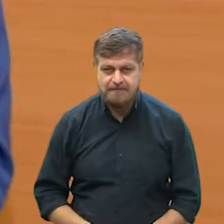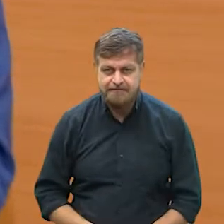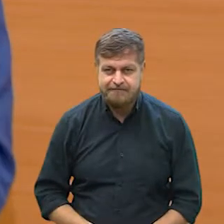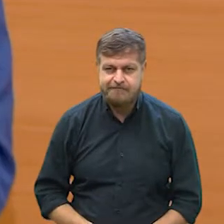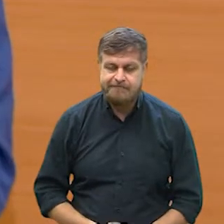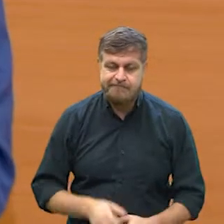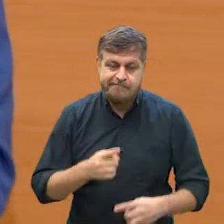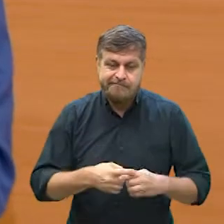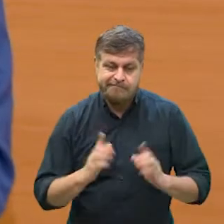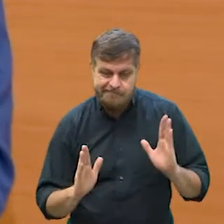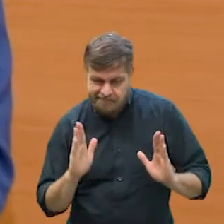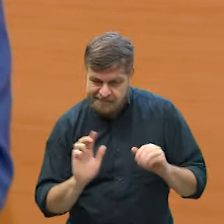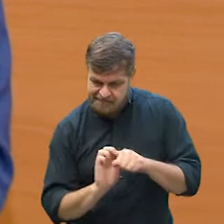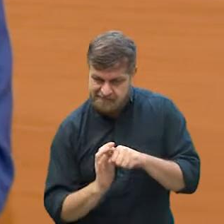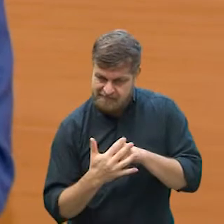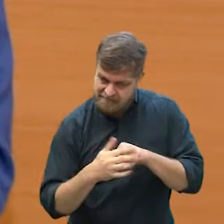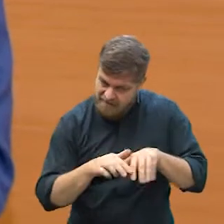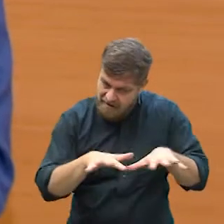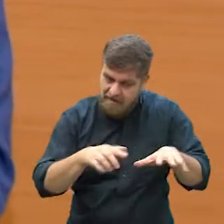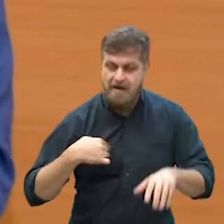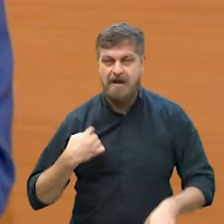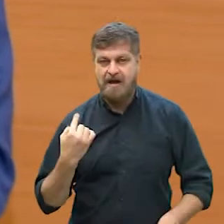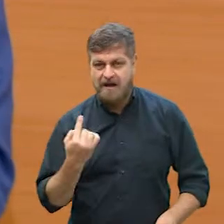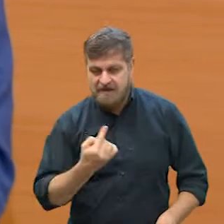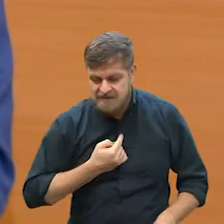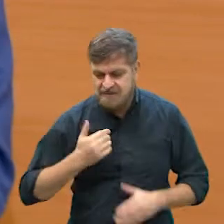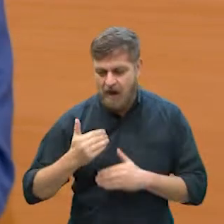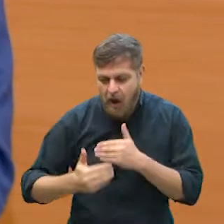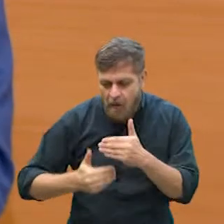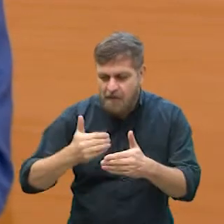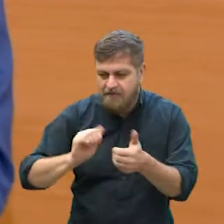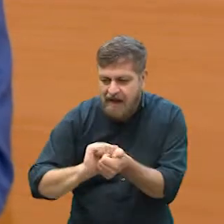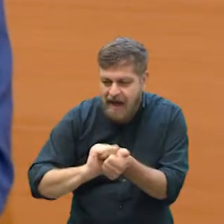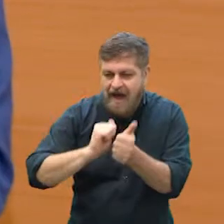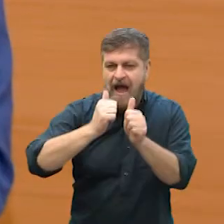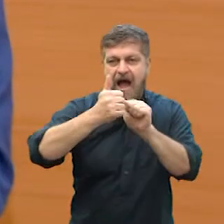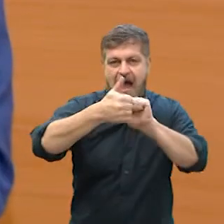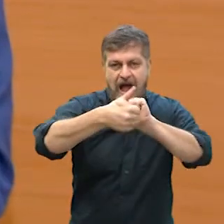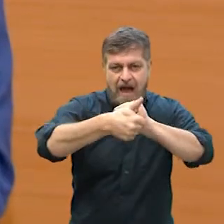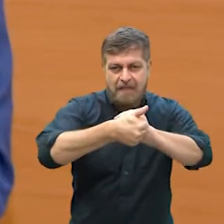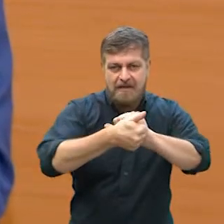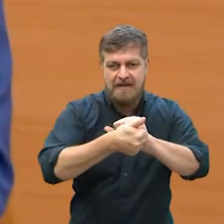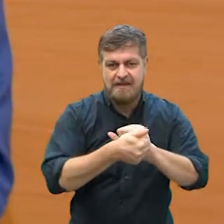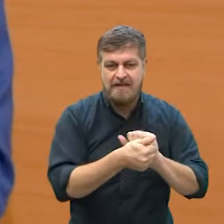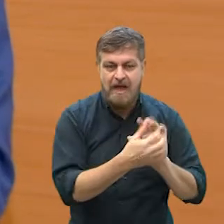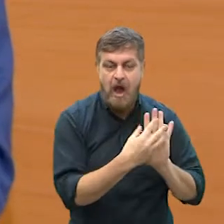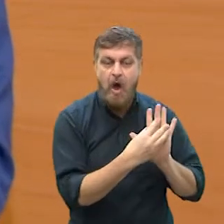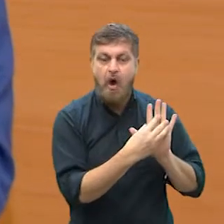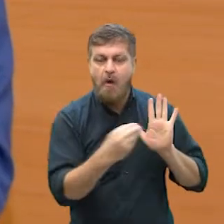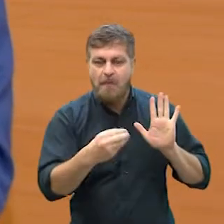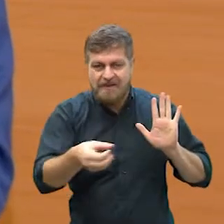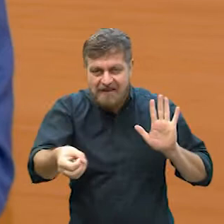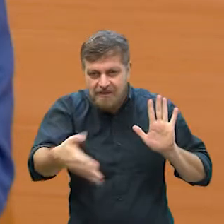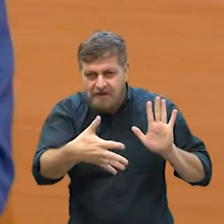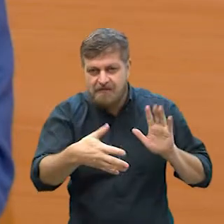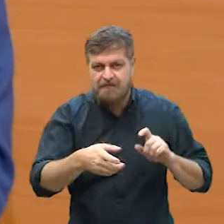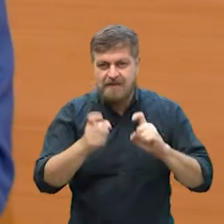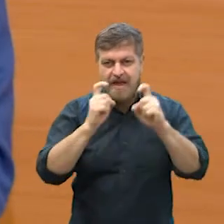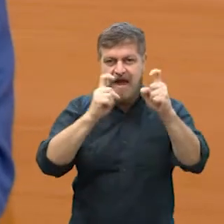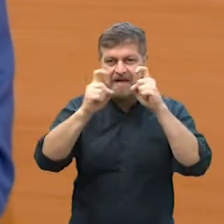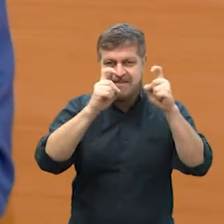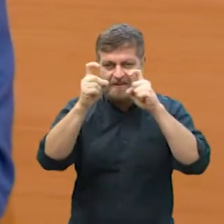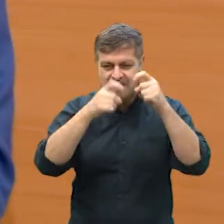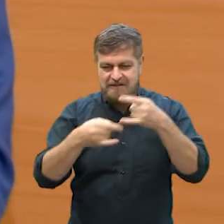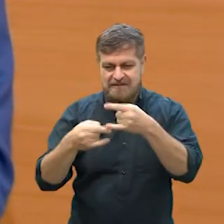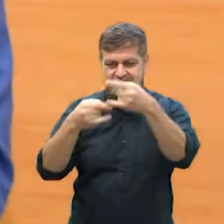nova para um novo normal, mas a gente vai aos poucos se adaptando a esse novo modelo, as reuniões